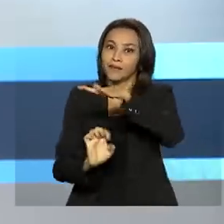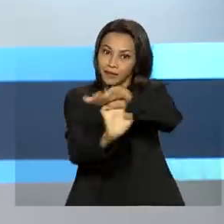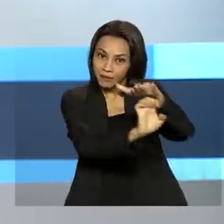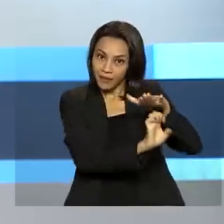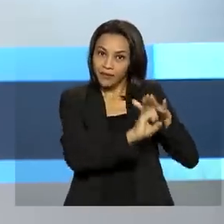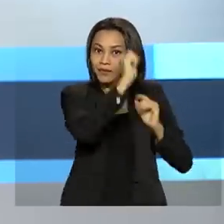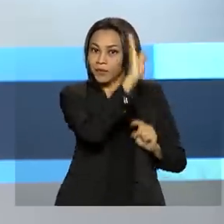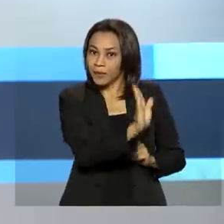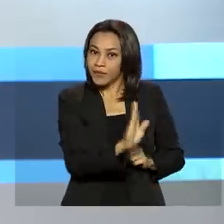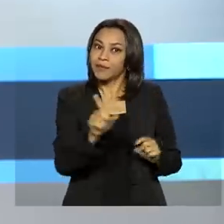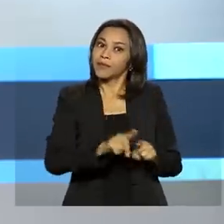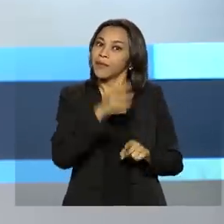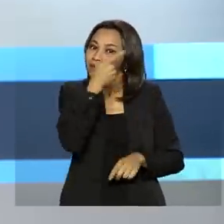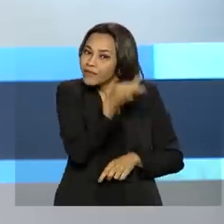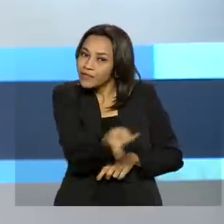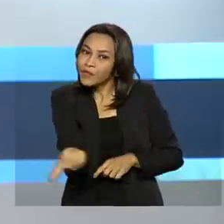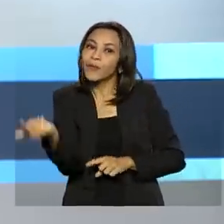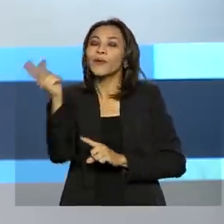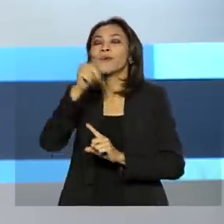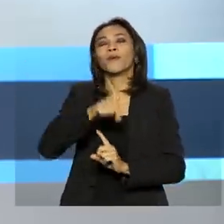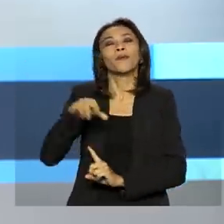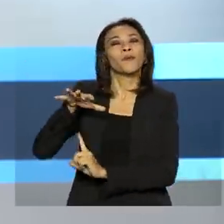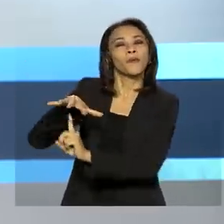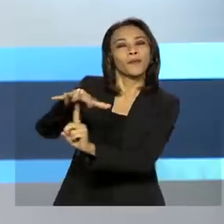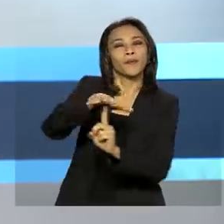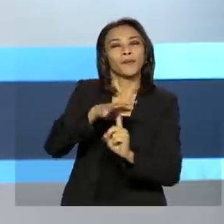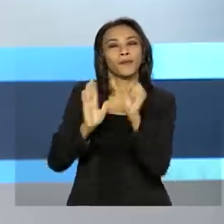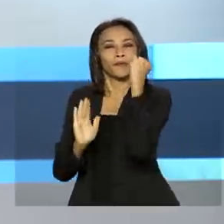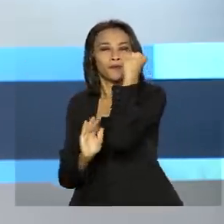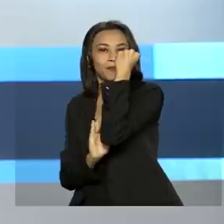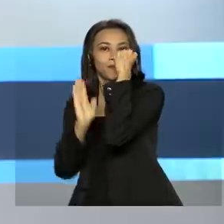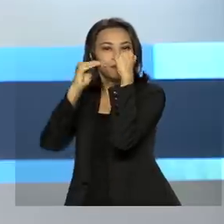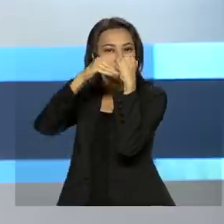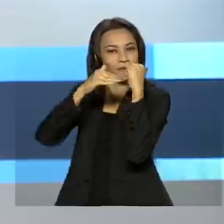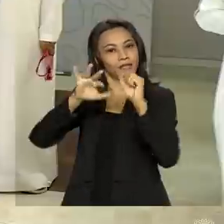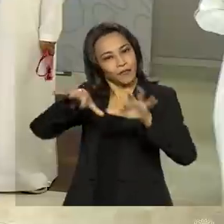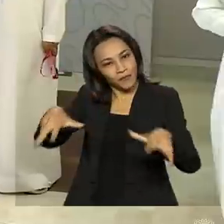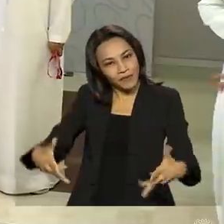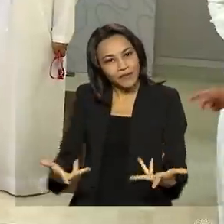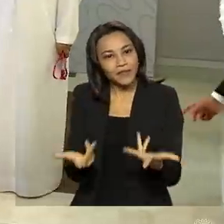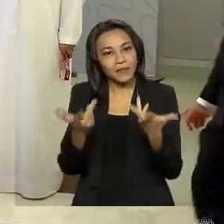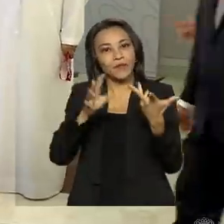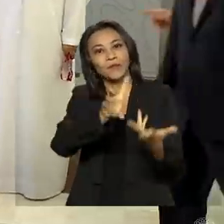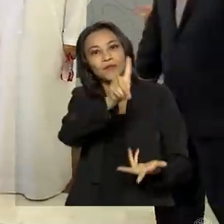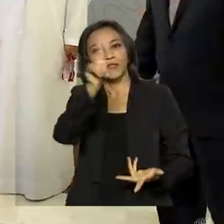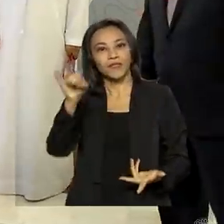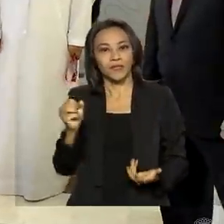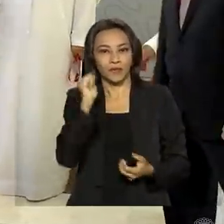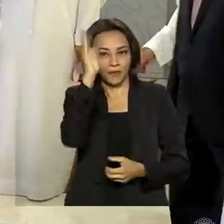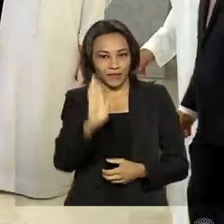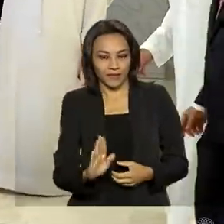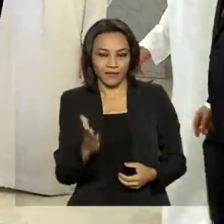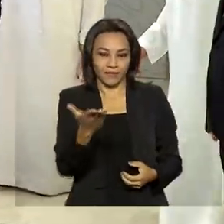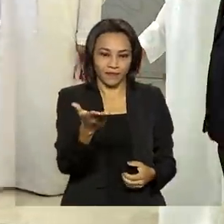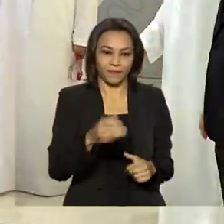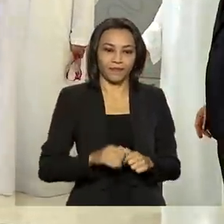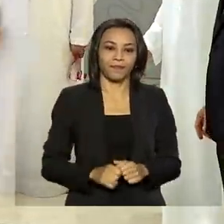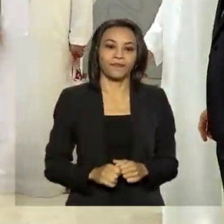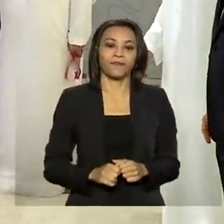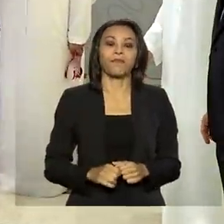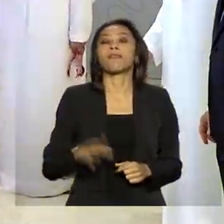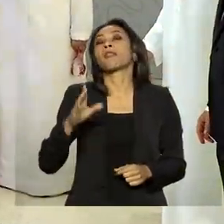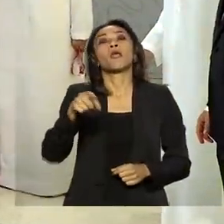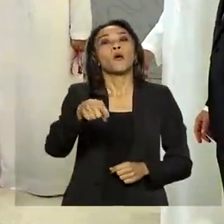também visitou a Expo Dubai, que teve a cerimônia do dia do nosso país. O presidente Jair